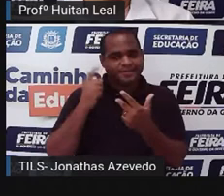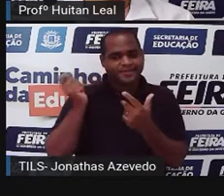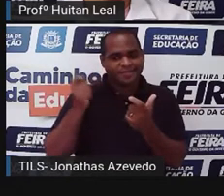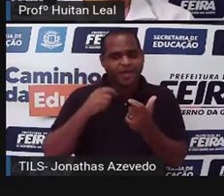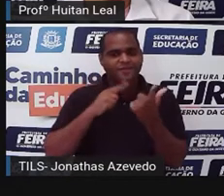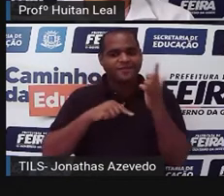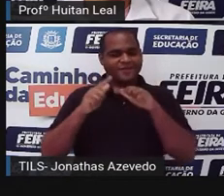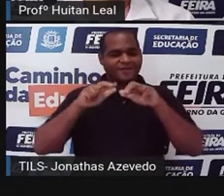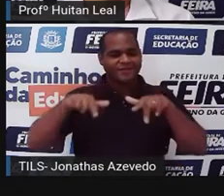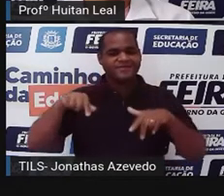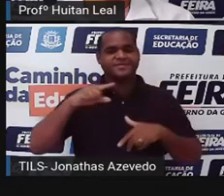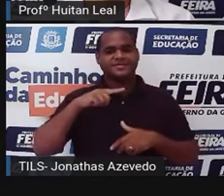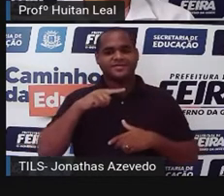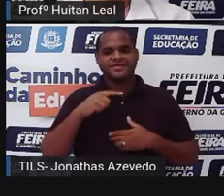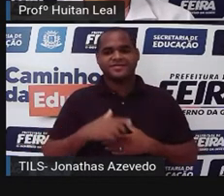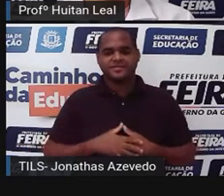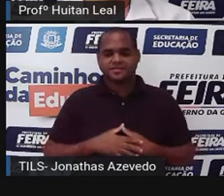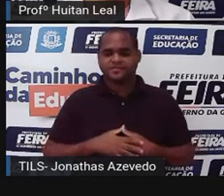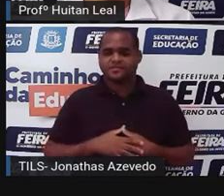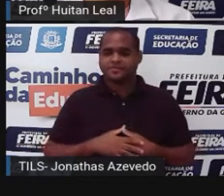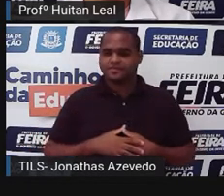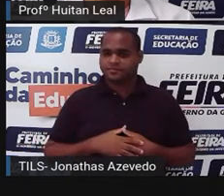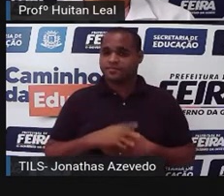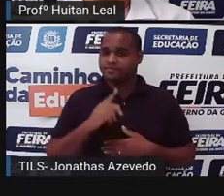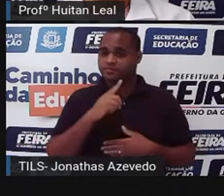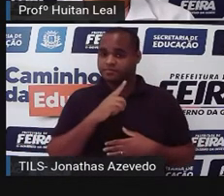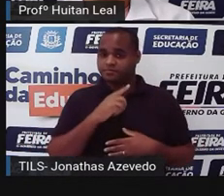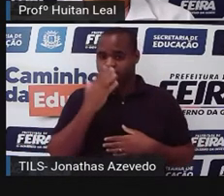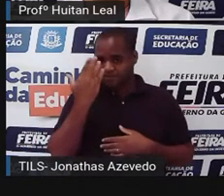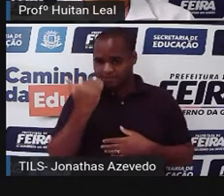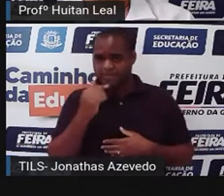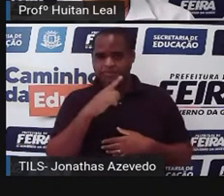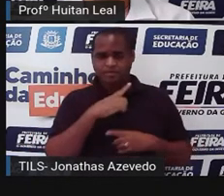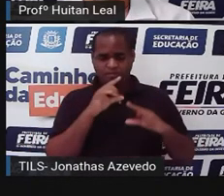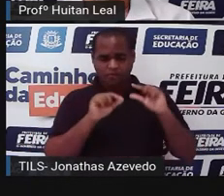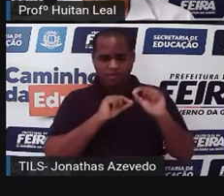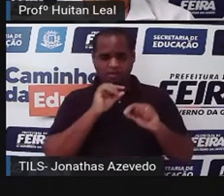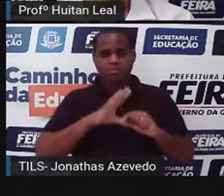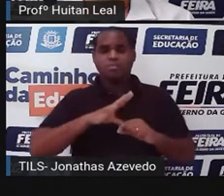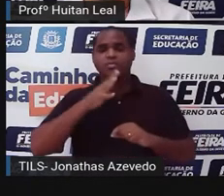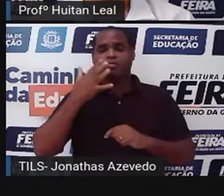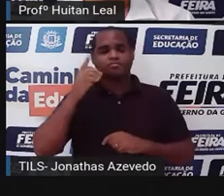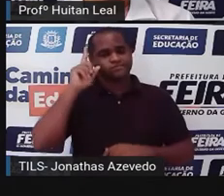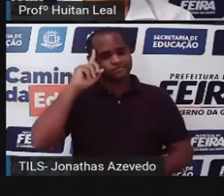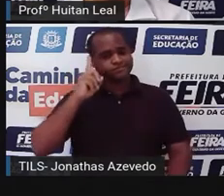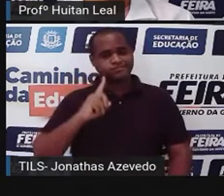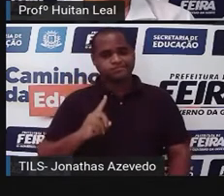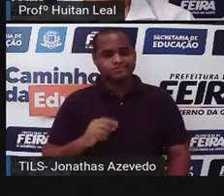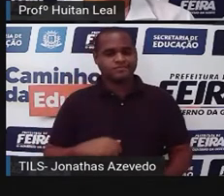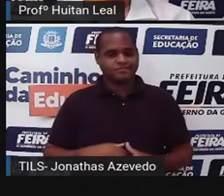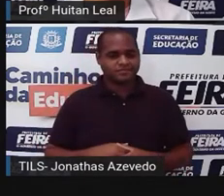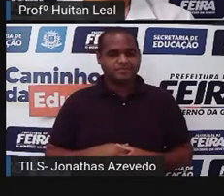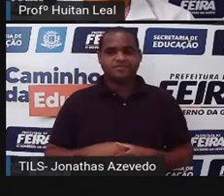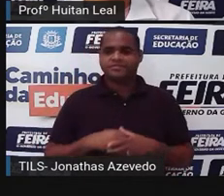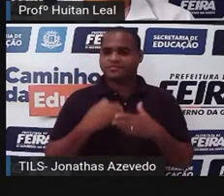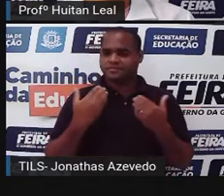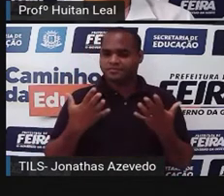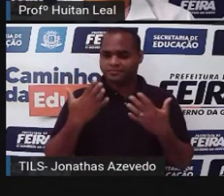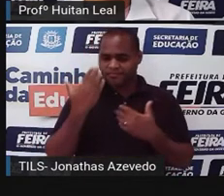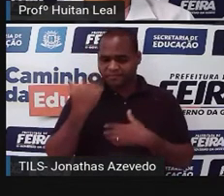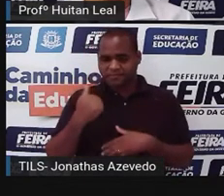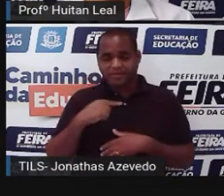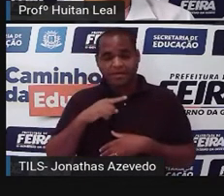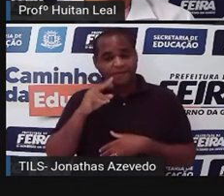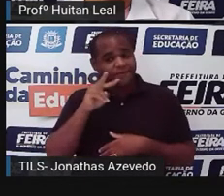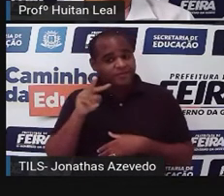jogadas acontecem, você vai narrando. Mas você não sabe o que vai acontecer depois. Você vai narrando o que você